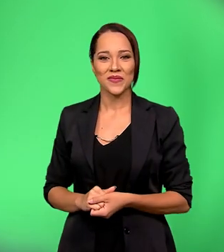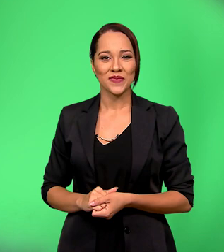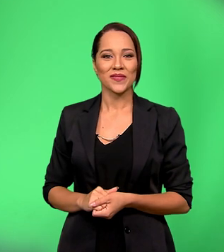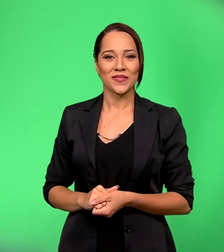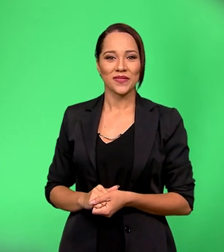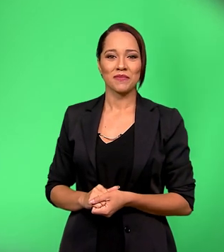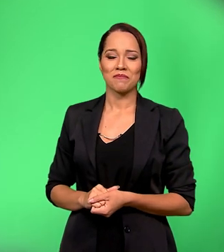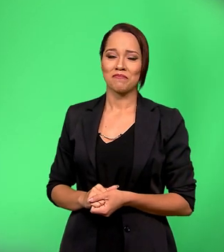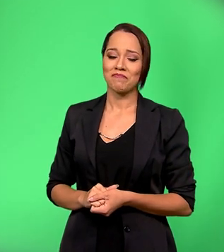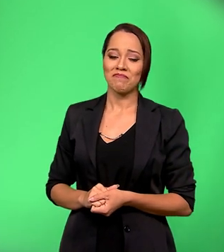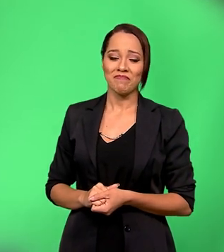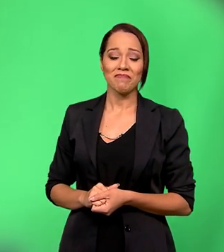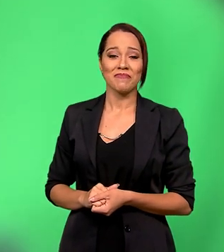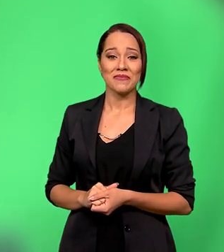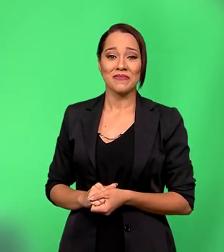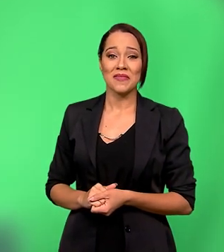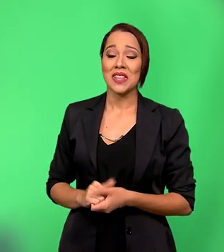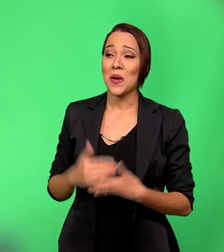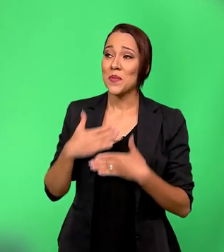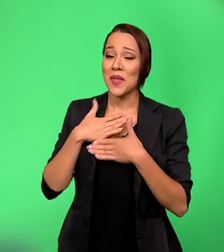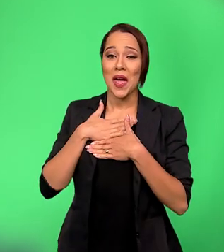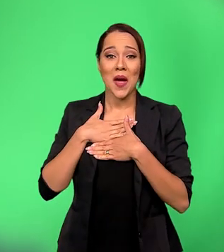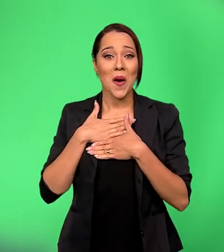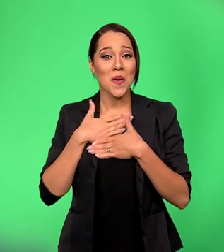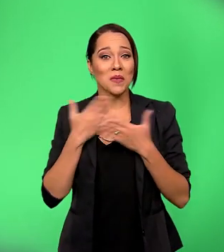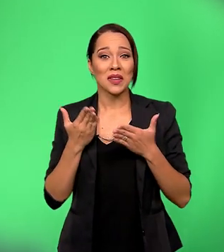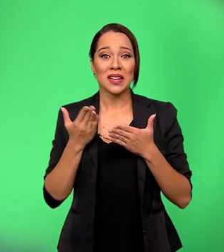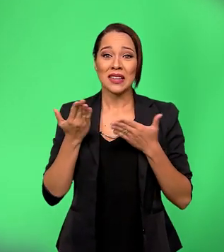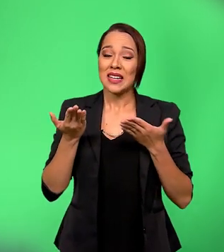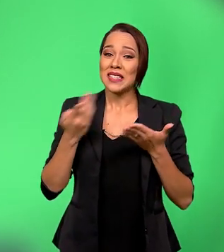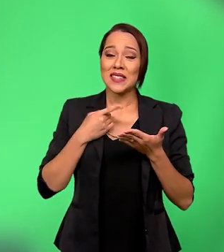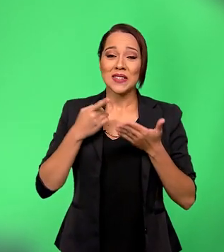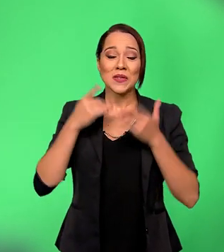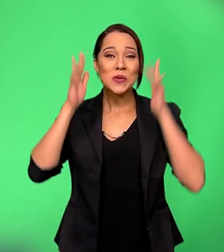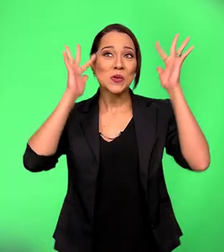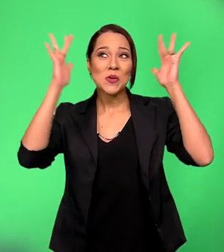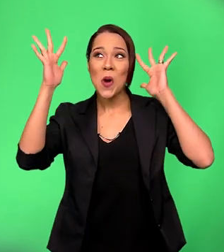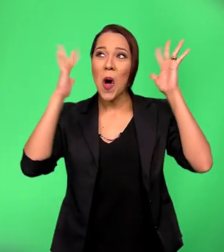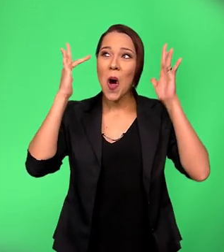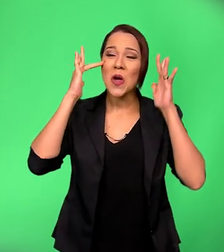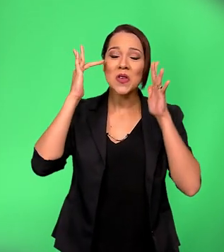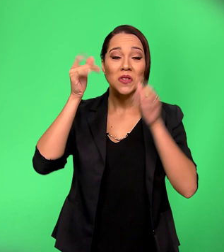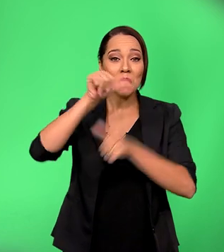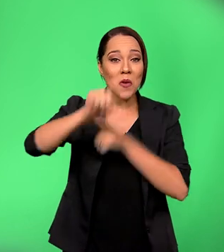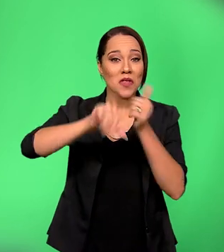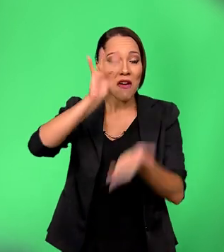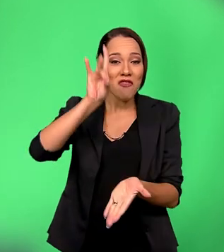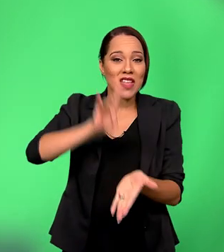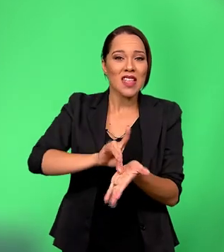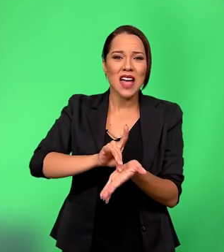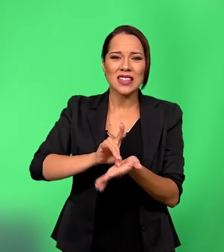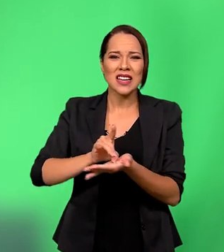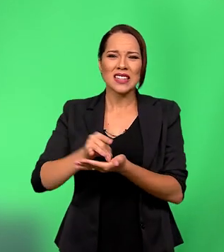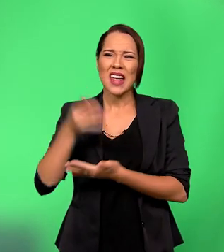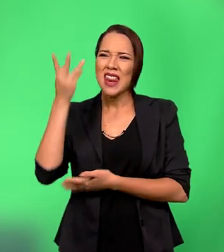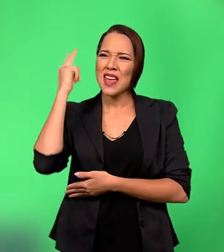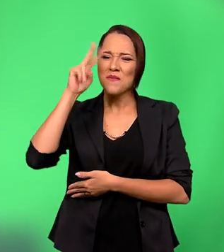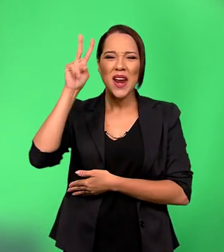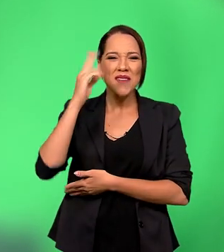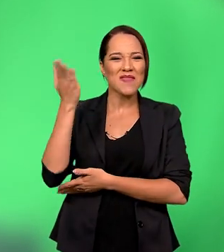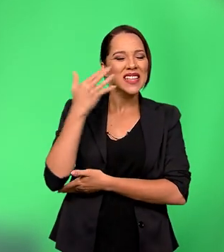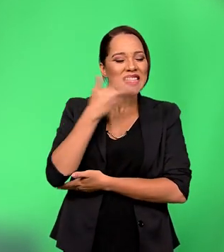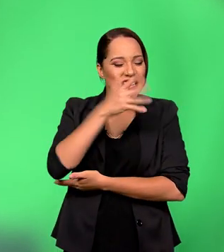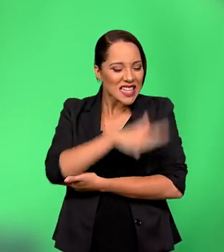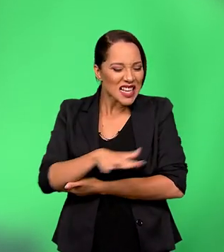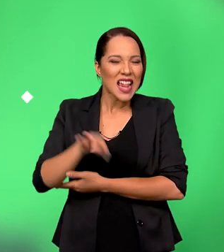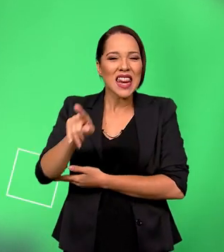na realização de vários sonhos. Vários sonhos, aquele garotinho que saiu lá